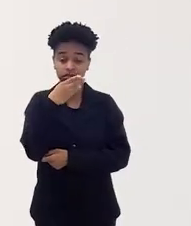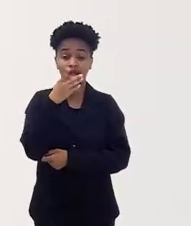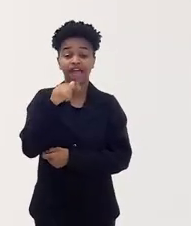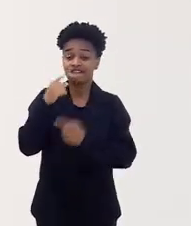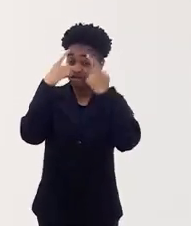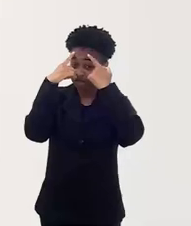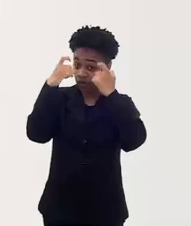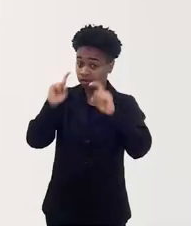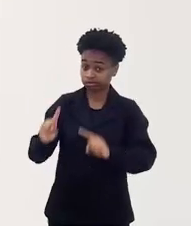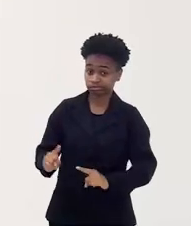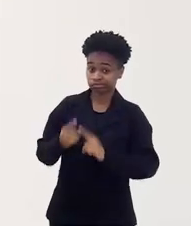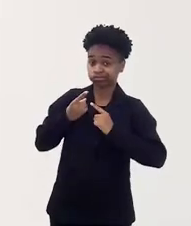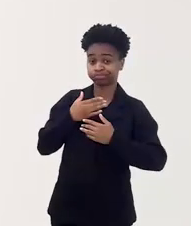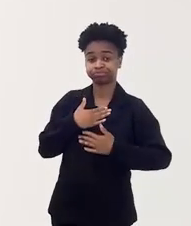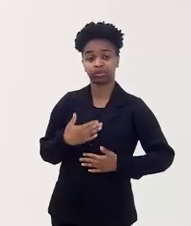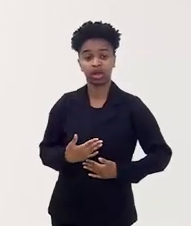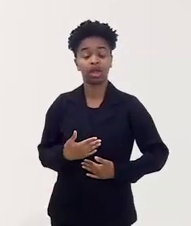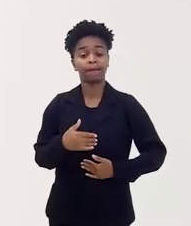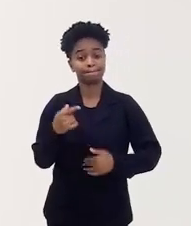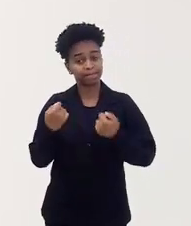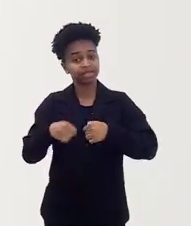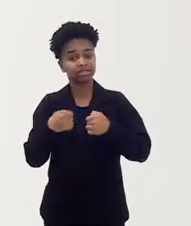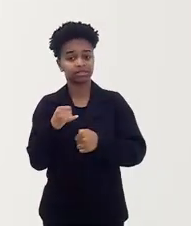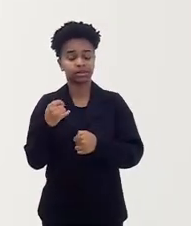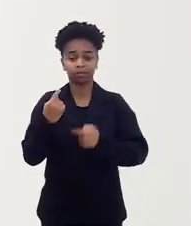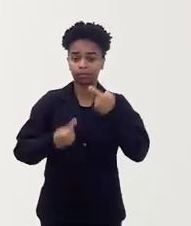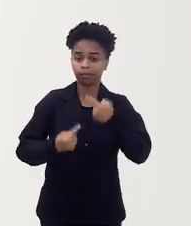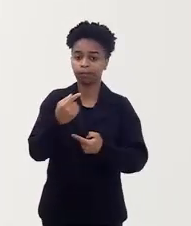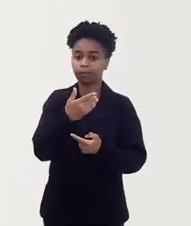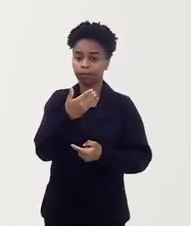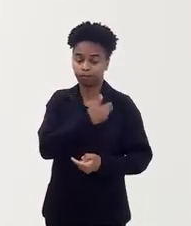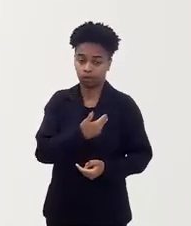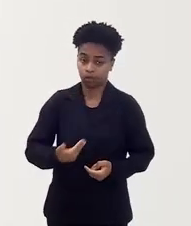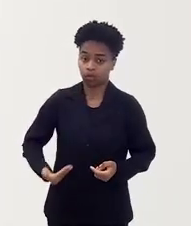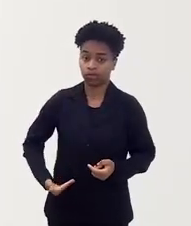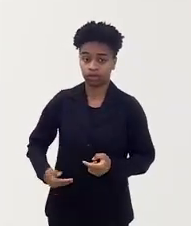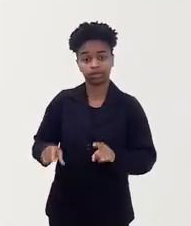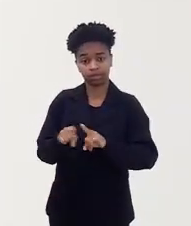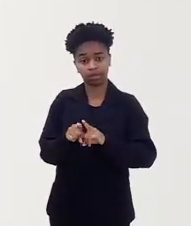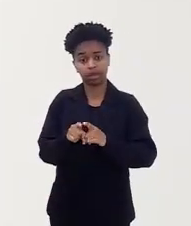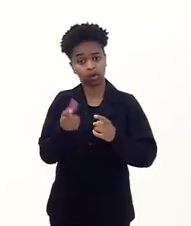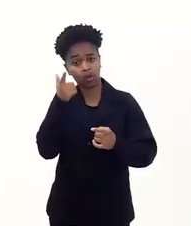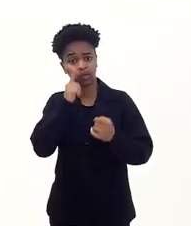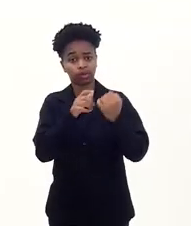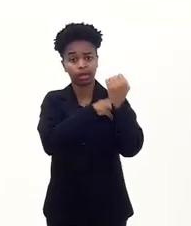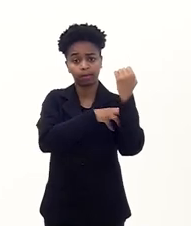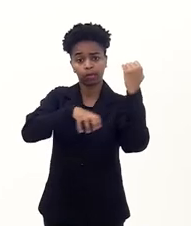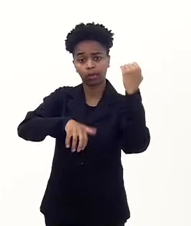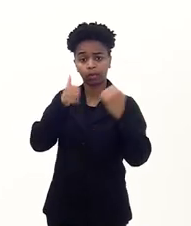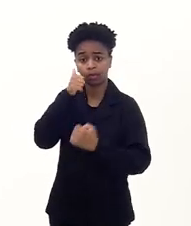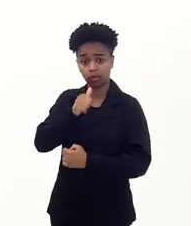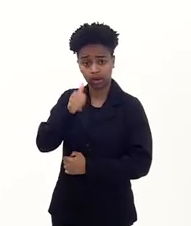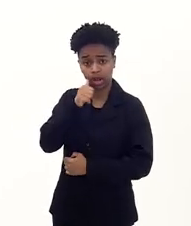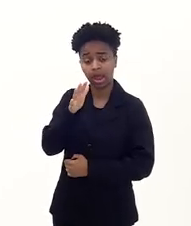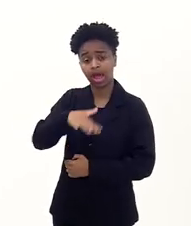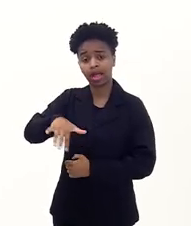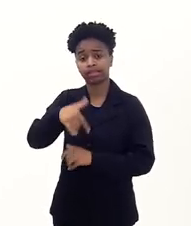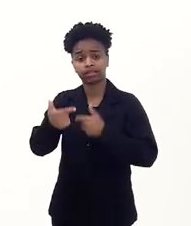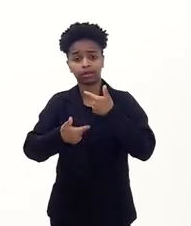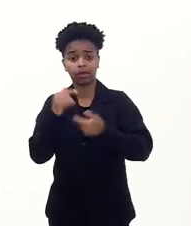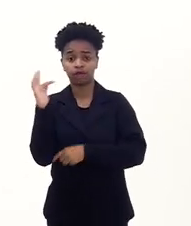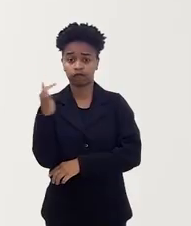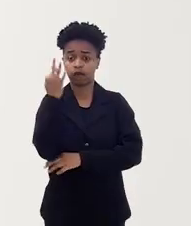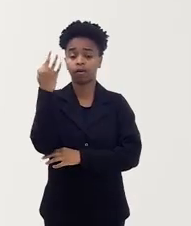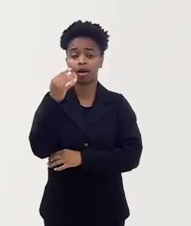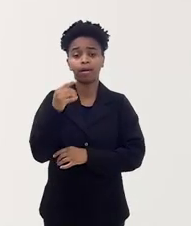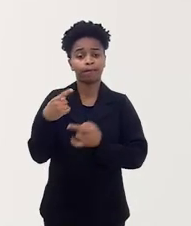contra os nossos corpos, importam políticas públicas que empoderem mulheres no mercado de trabalho formal, políticas públicas que corrijam